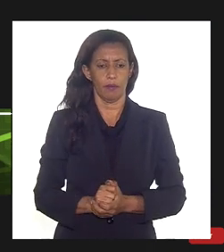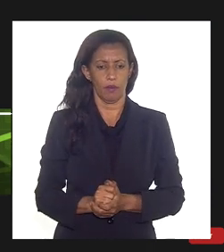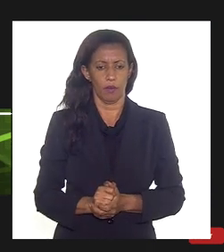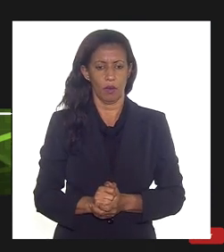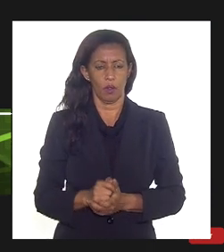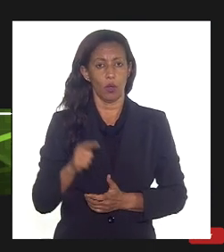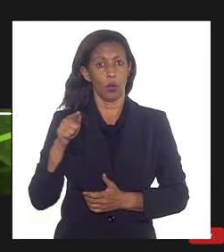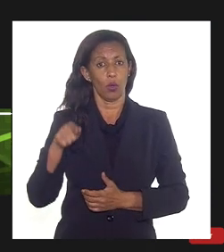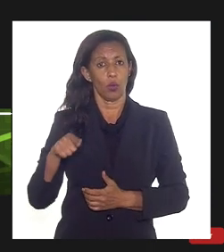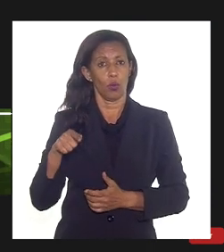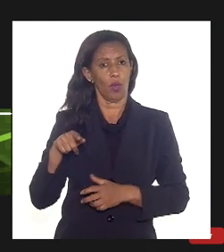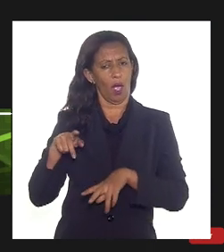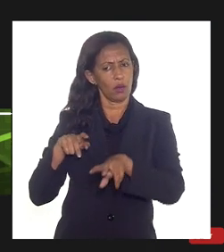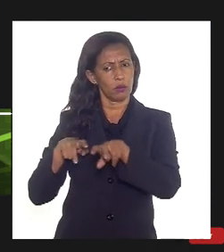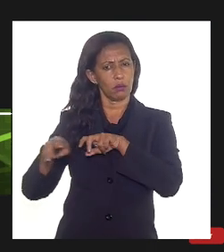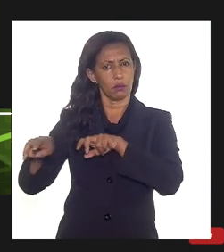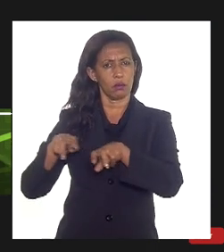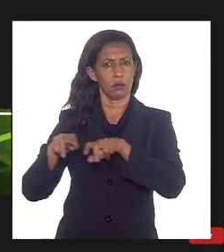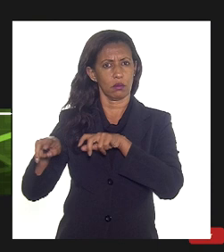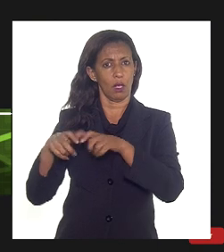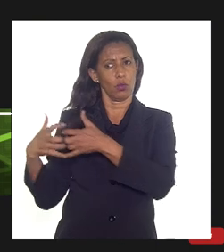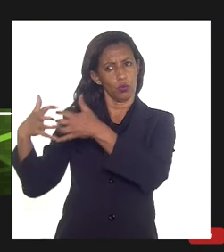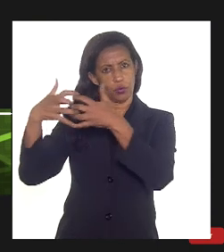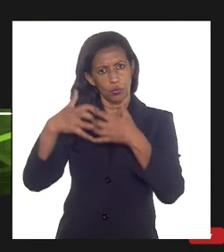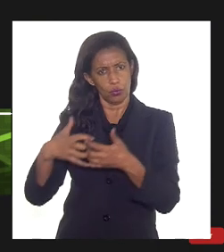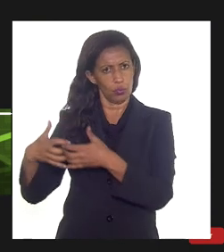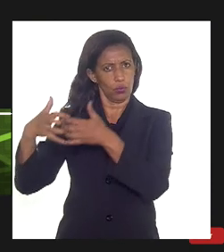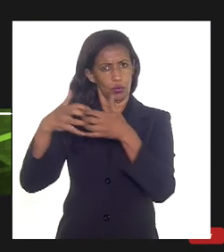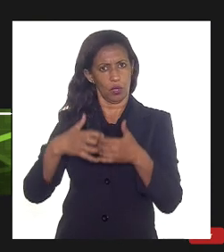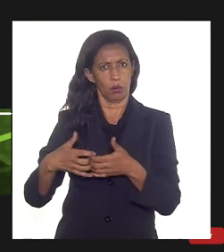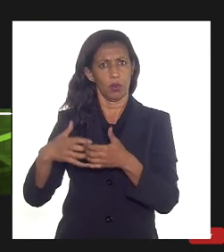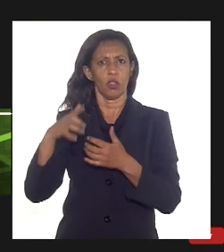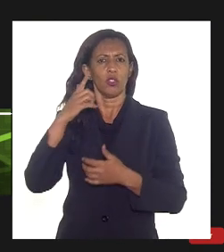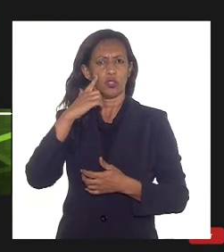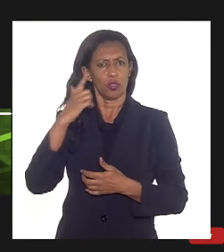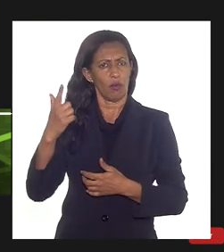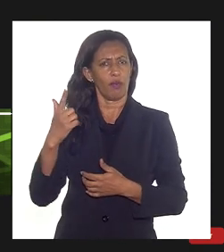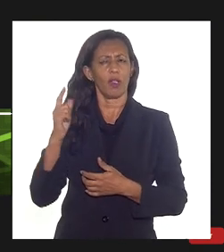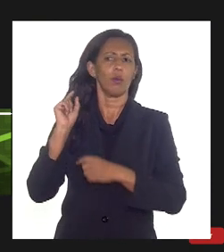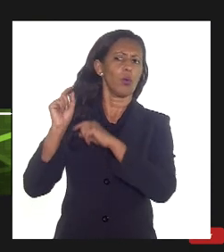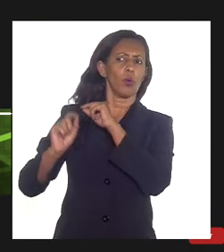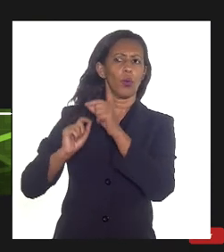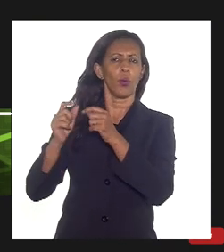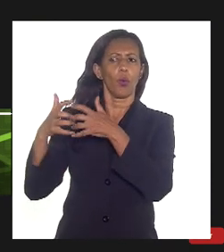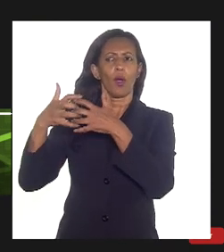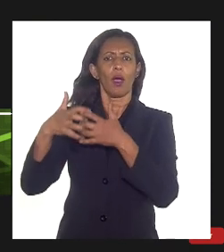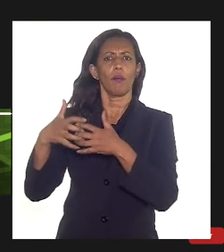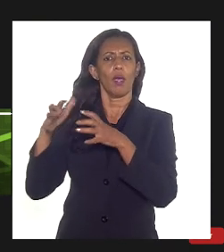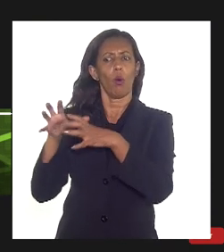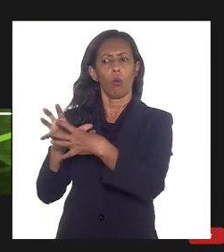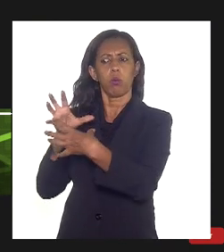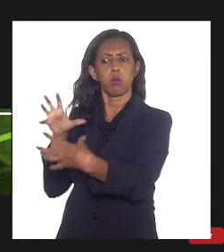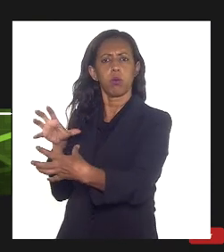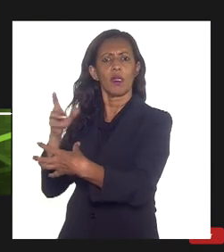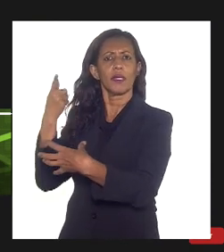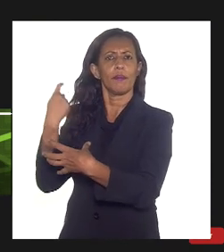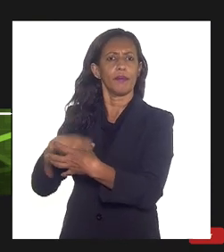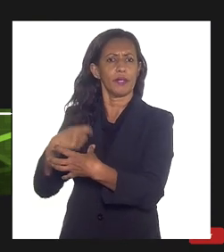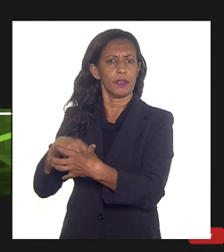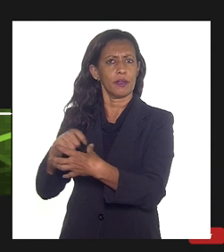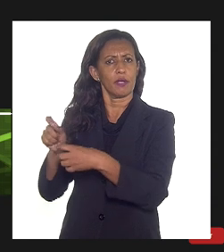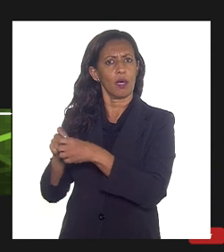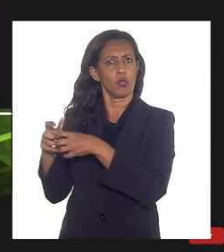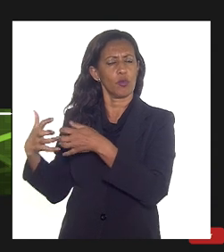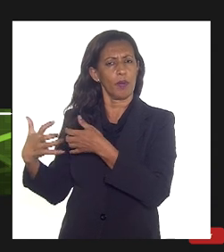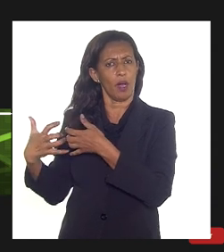do transporte nós já declaramos para as transportadoras as capacidades que precisamos para que elas possam depois de concluírem seus estudos técnicos